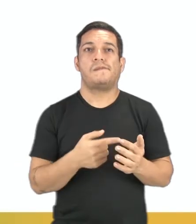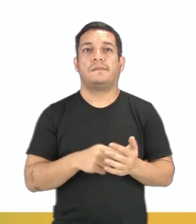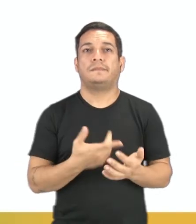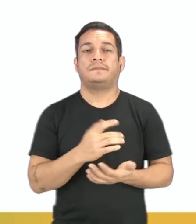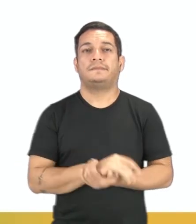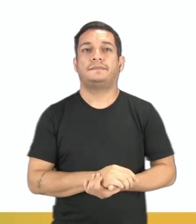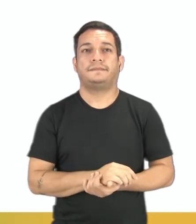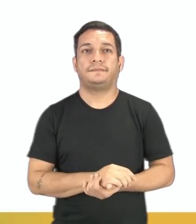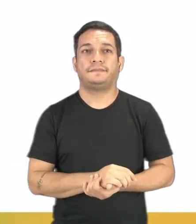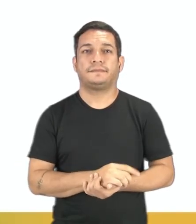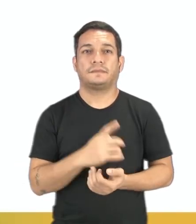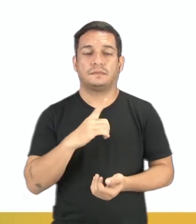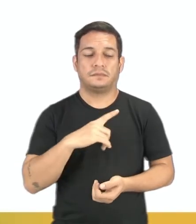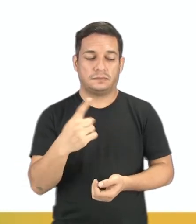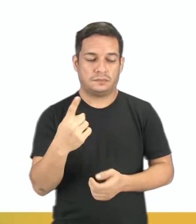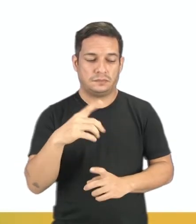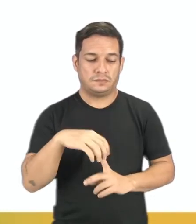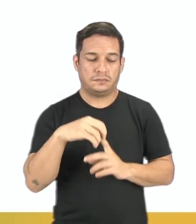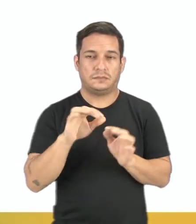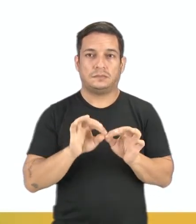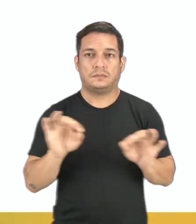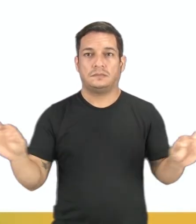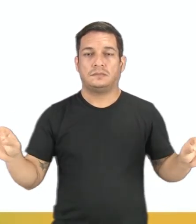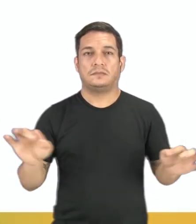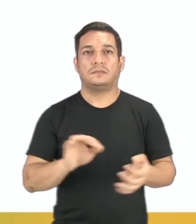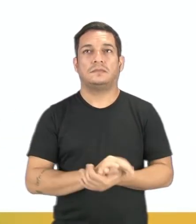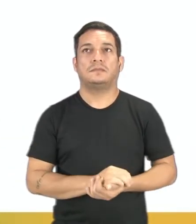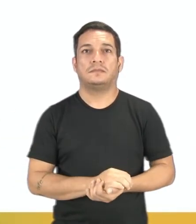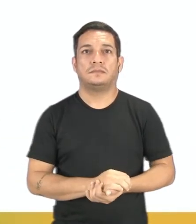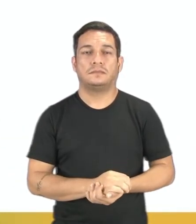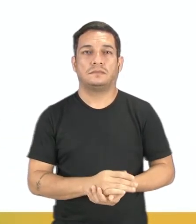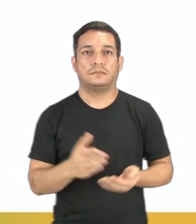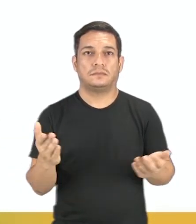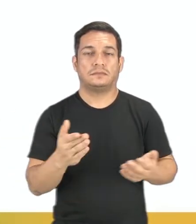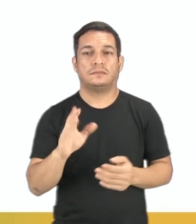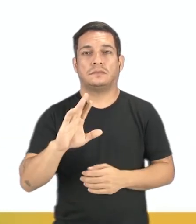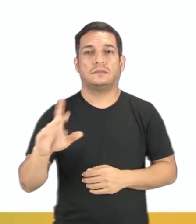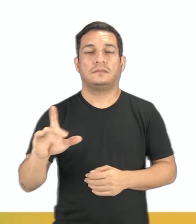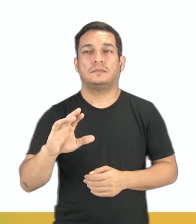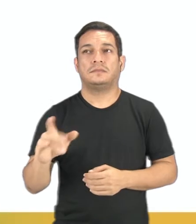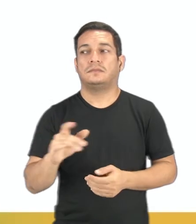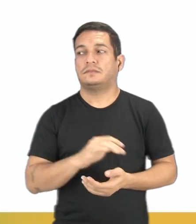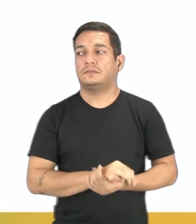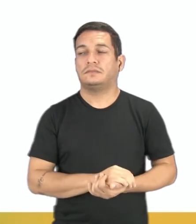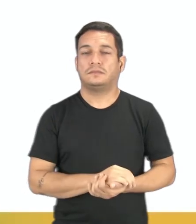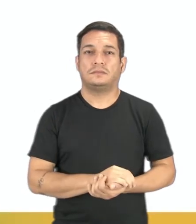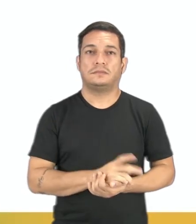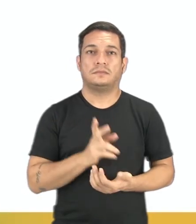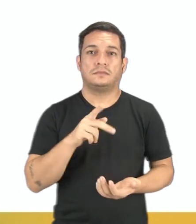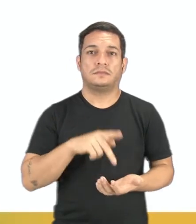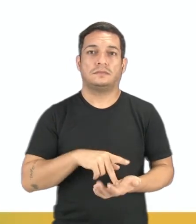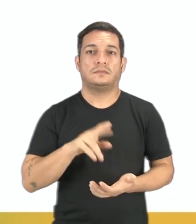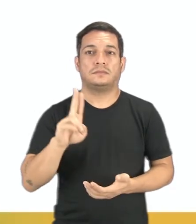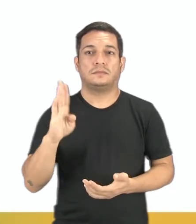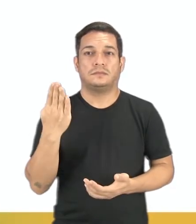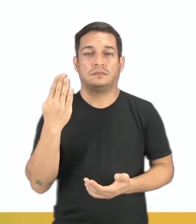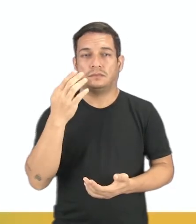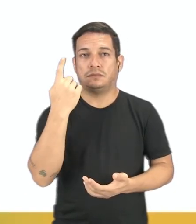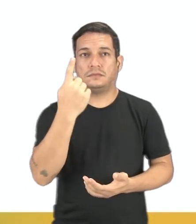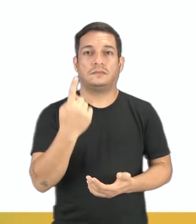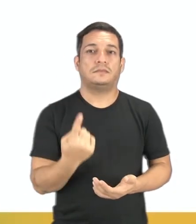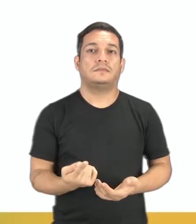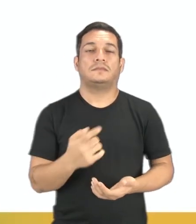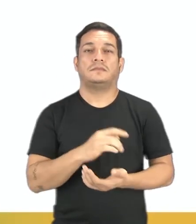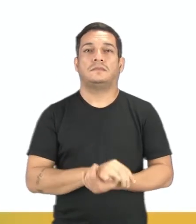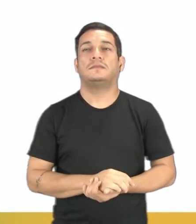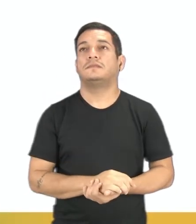dados, passam uma só reta. Agora nós vamos classificar em verdadeiro e falso cada